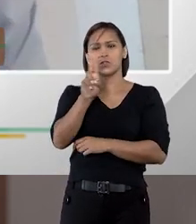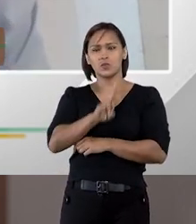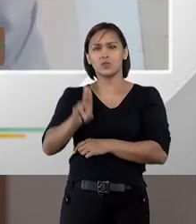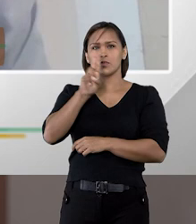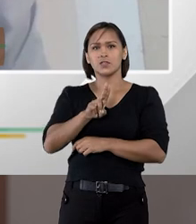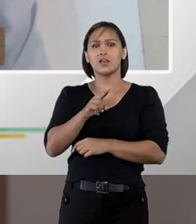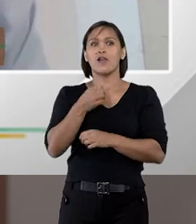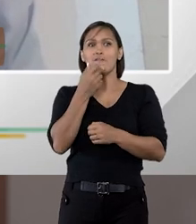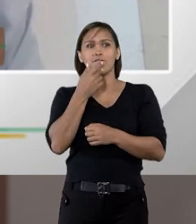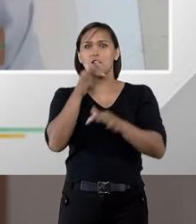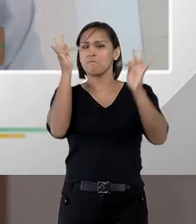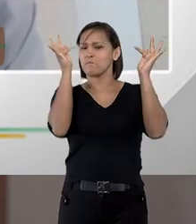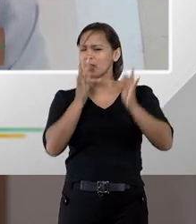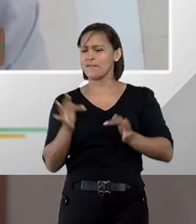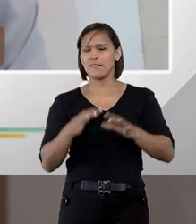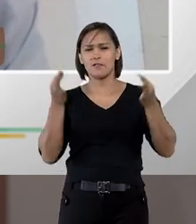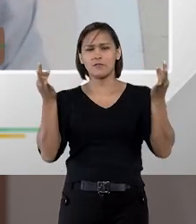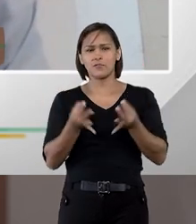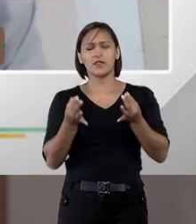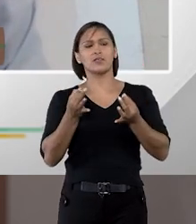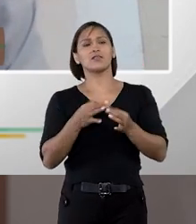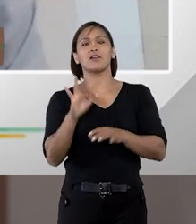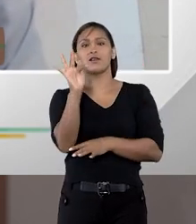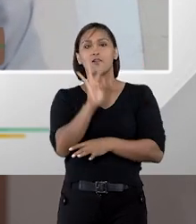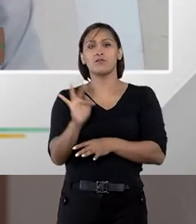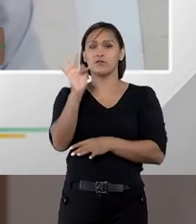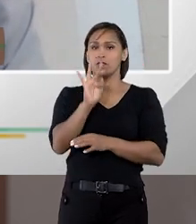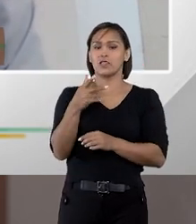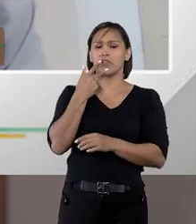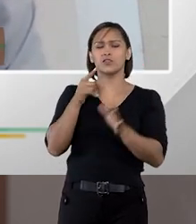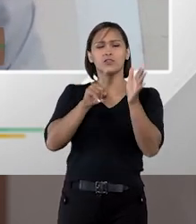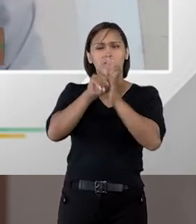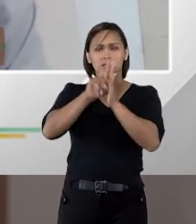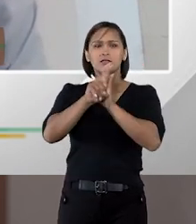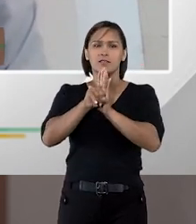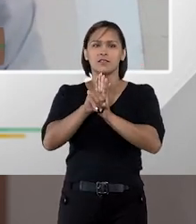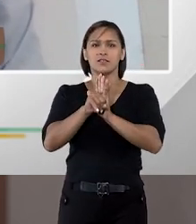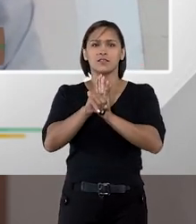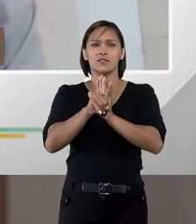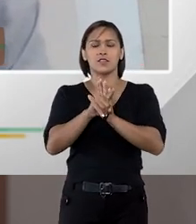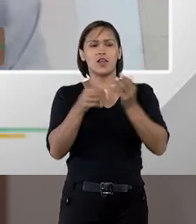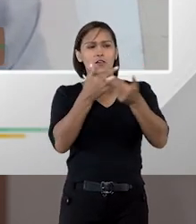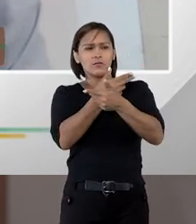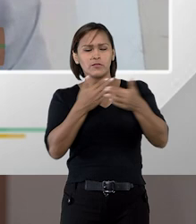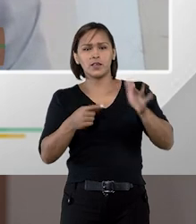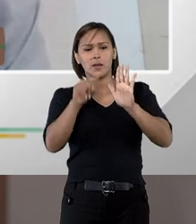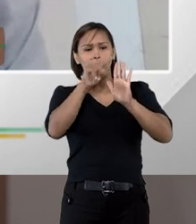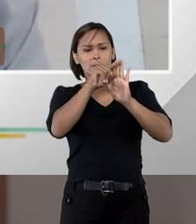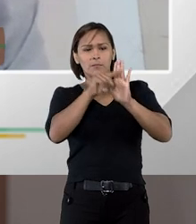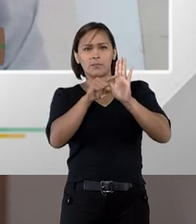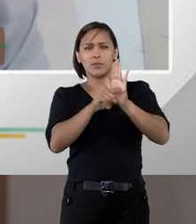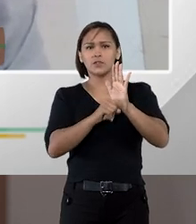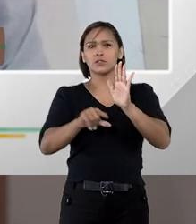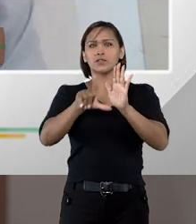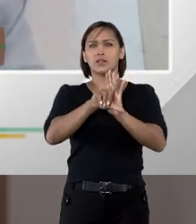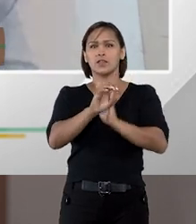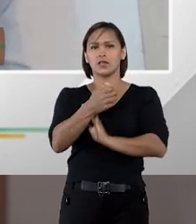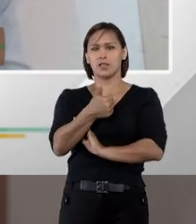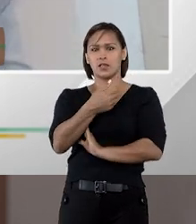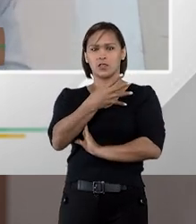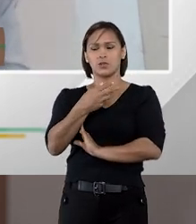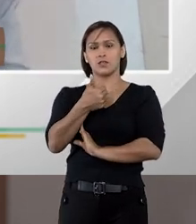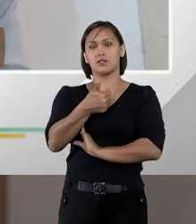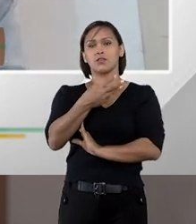utilizada pelo Rafael foi muito feliz, principalmente no âmbito federal, quando a gente analisa que muitos pontos da lei 14